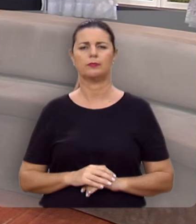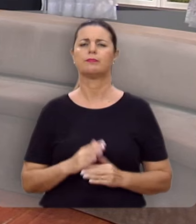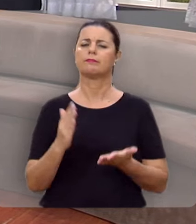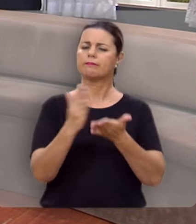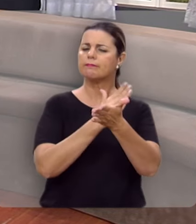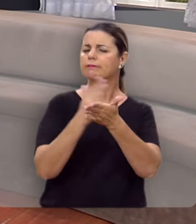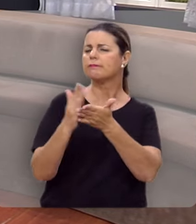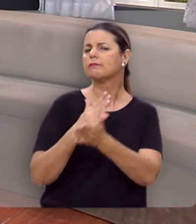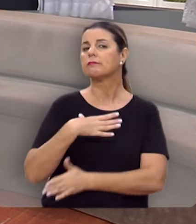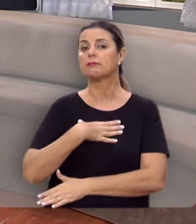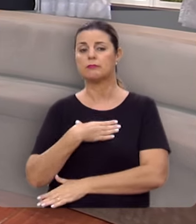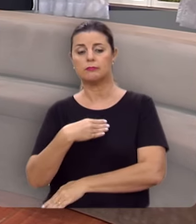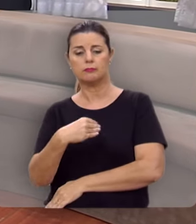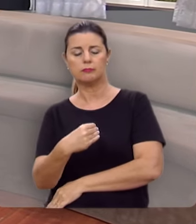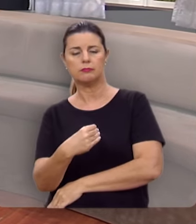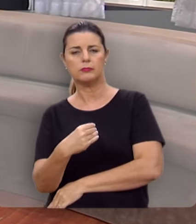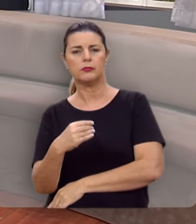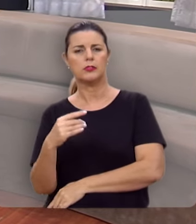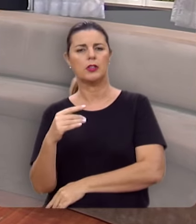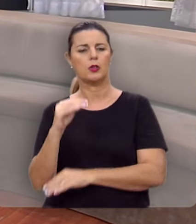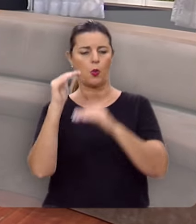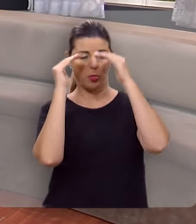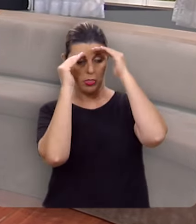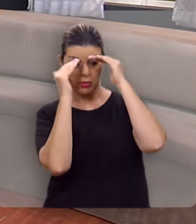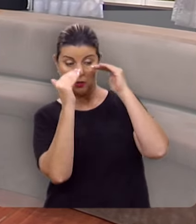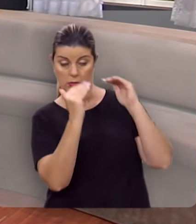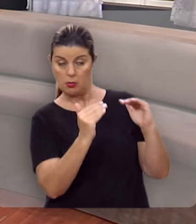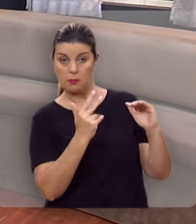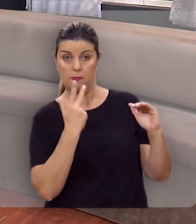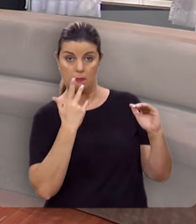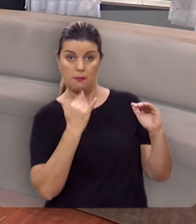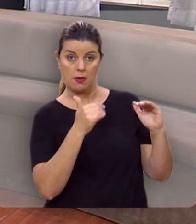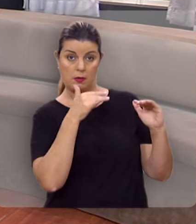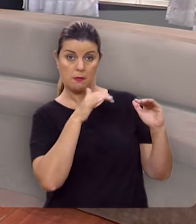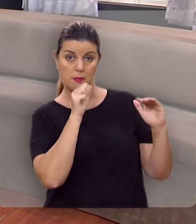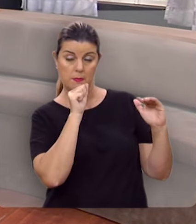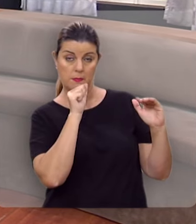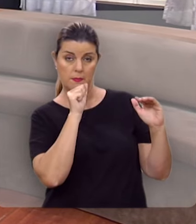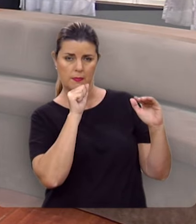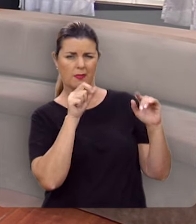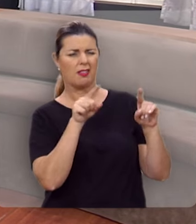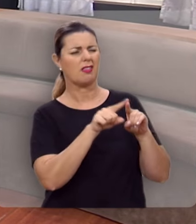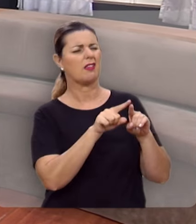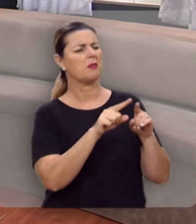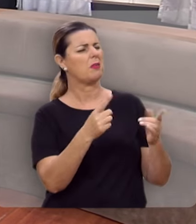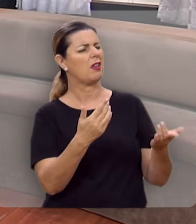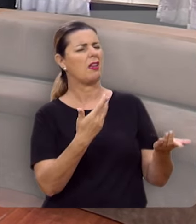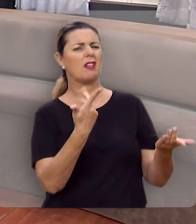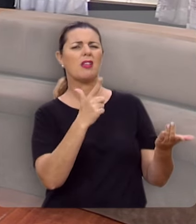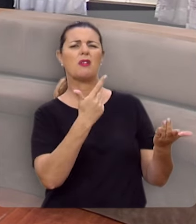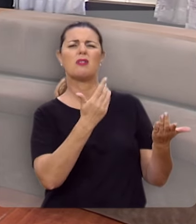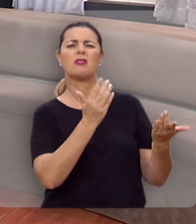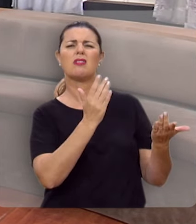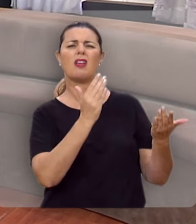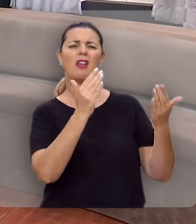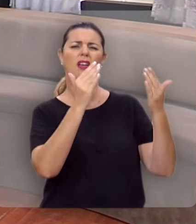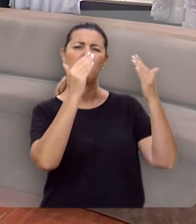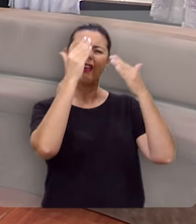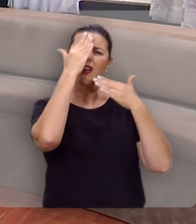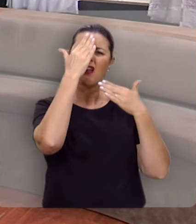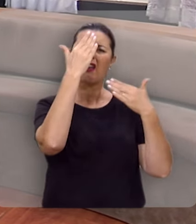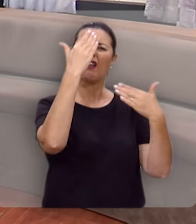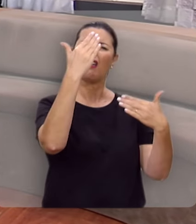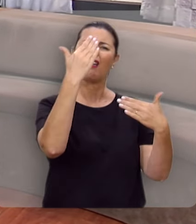Há muitos filhos que não só desobedecem os pais, mas são ingratos aos pais.